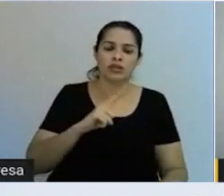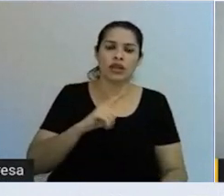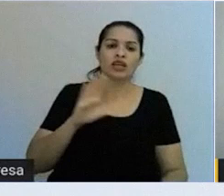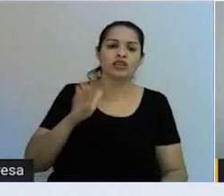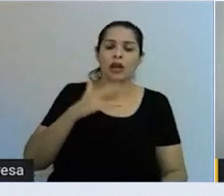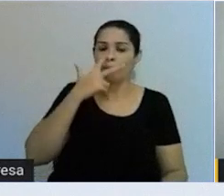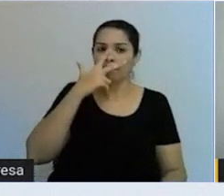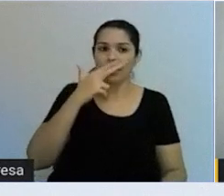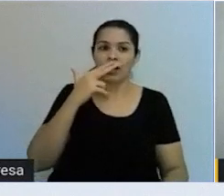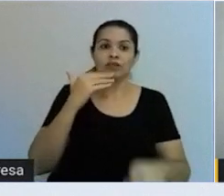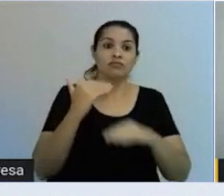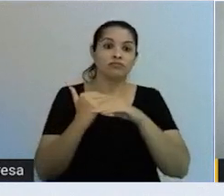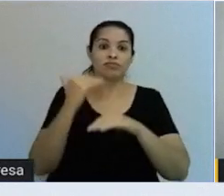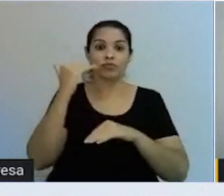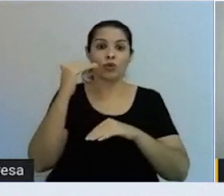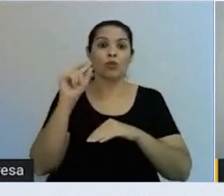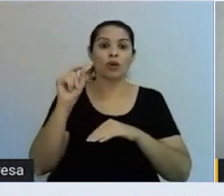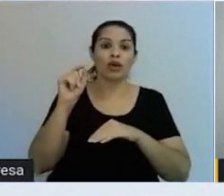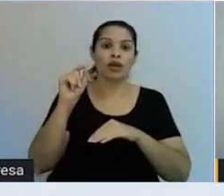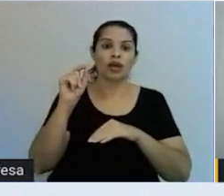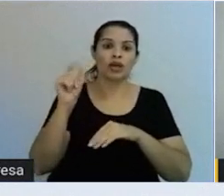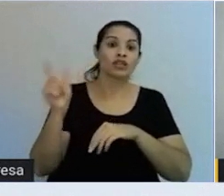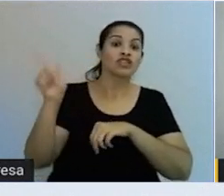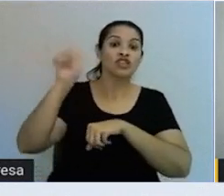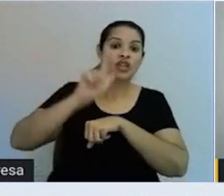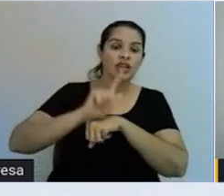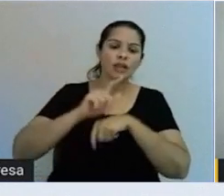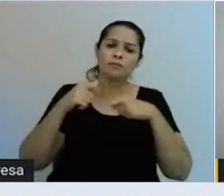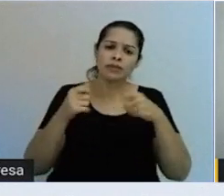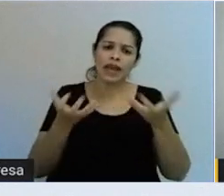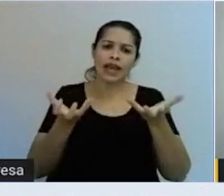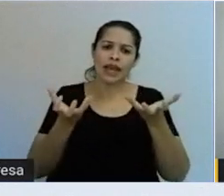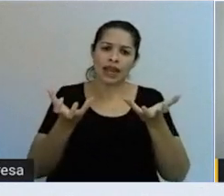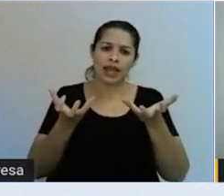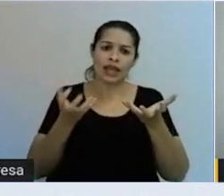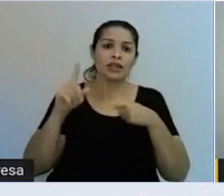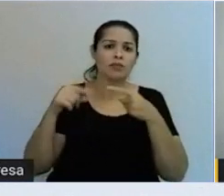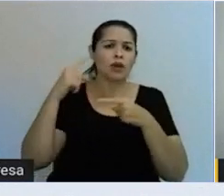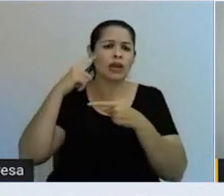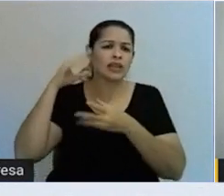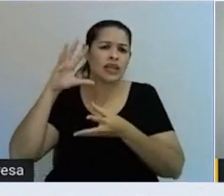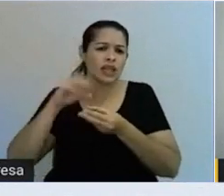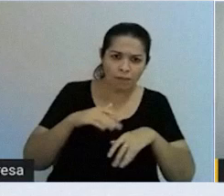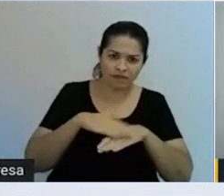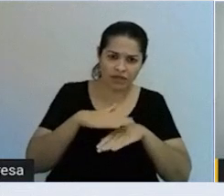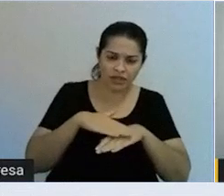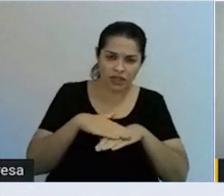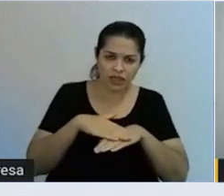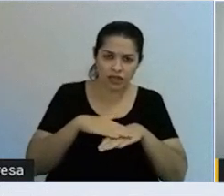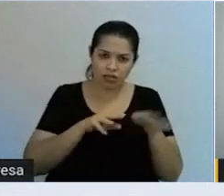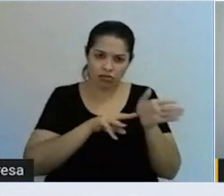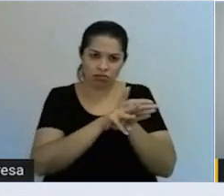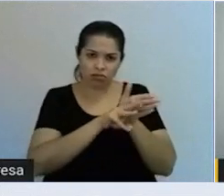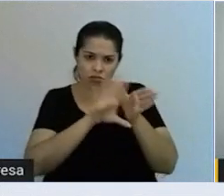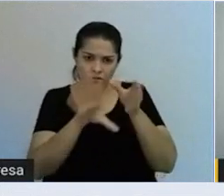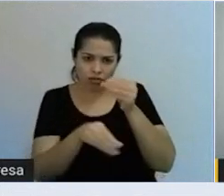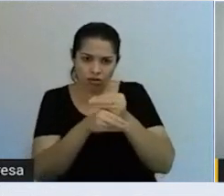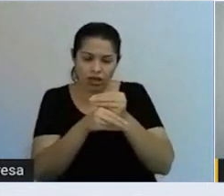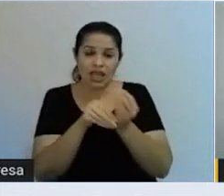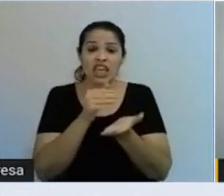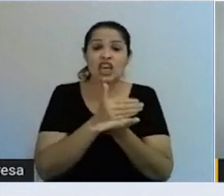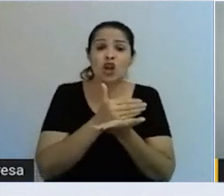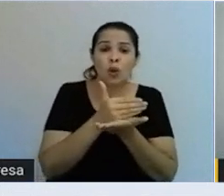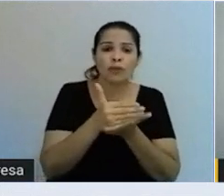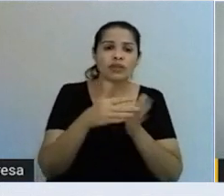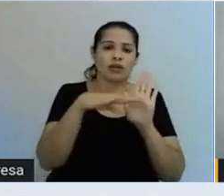A alta direção tem que querer, depois ela tem que entender se ela tem recursos e tempo, e começar todas essas fases de